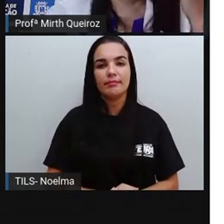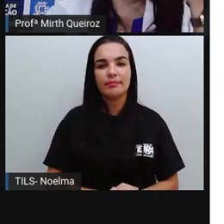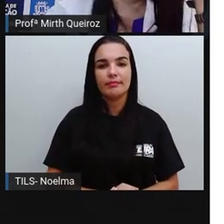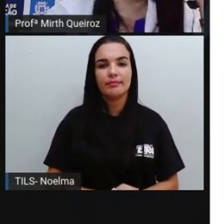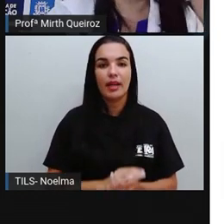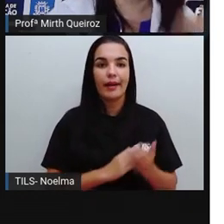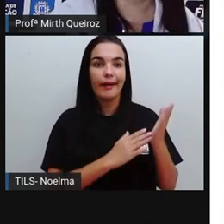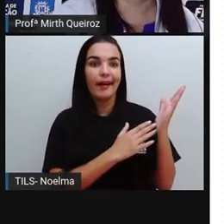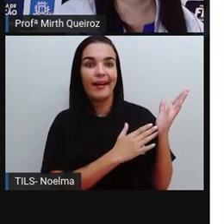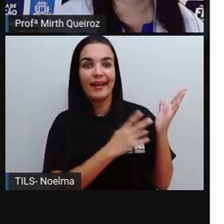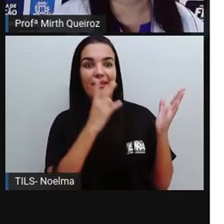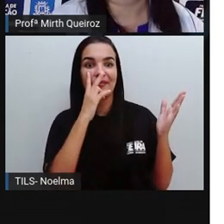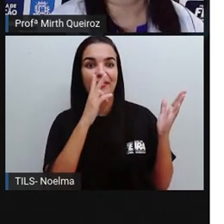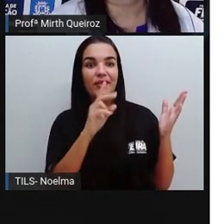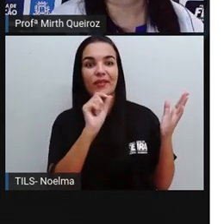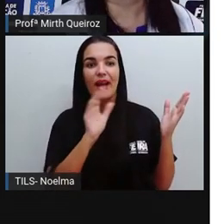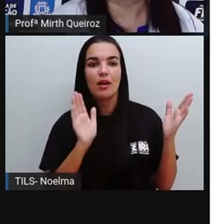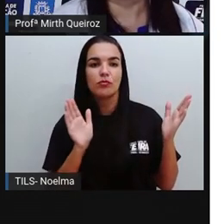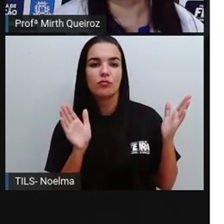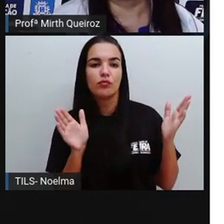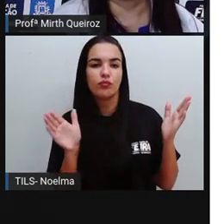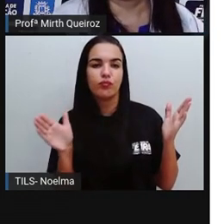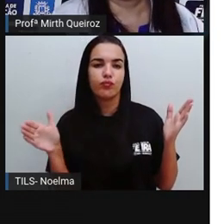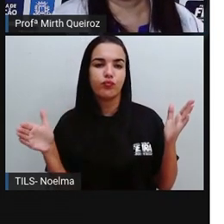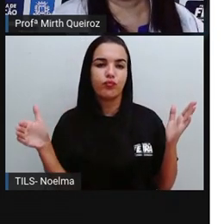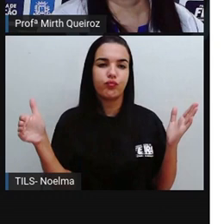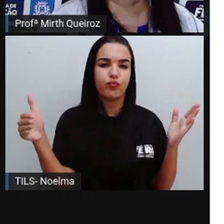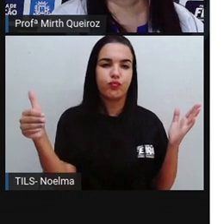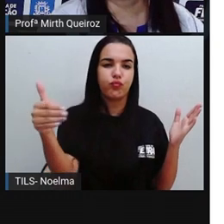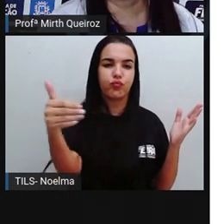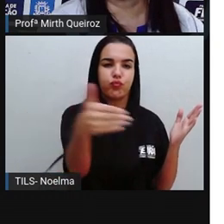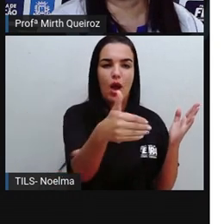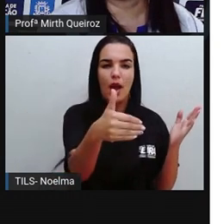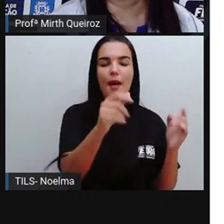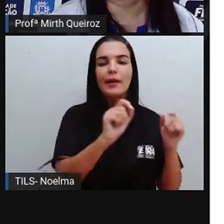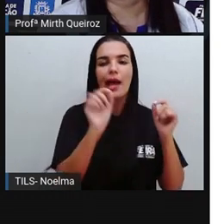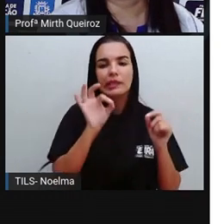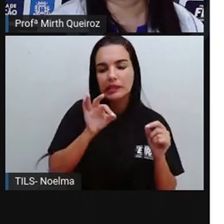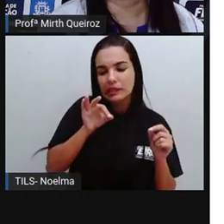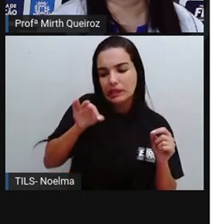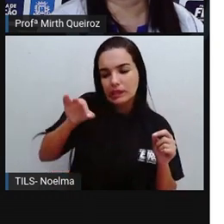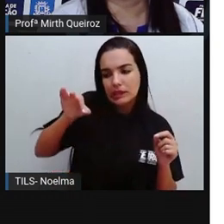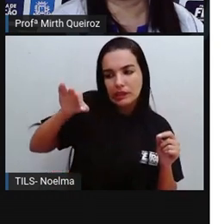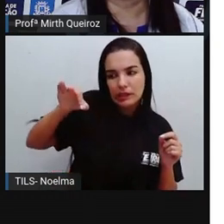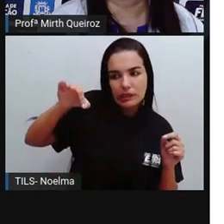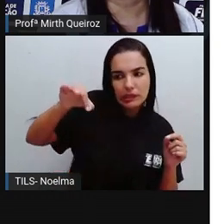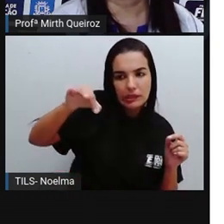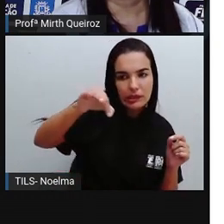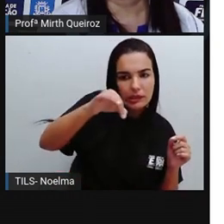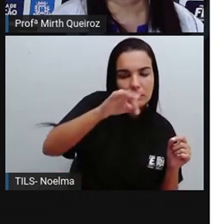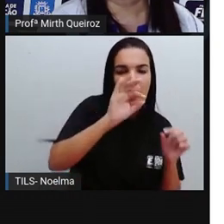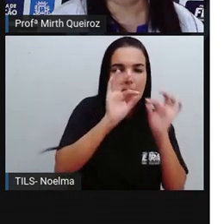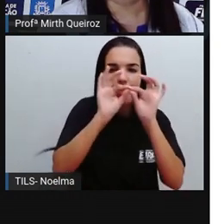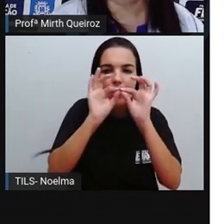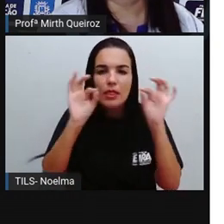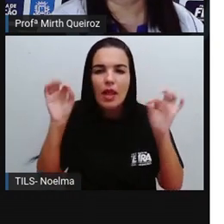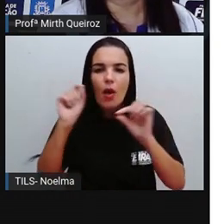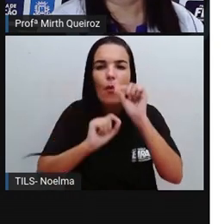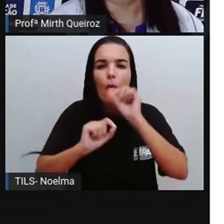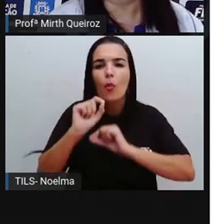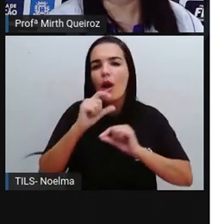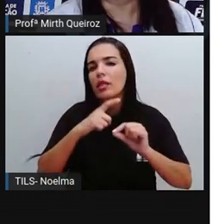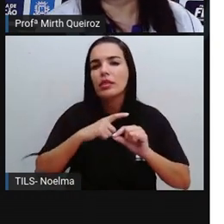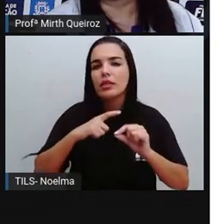Olha outro tipo de linha. Essa linha, né, que está na diagonal, está mais